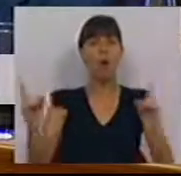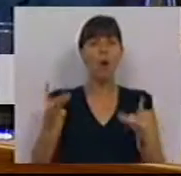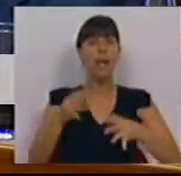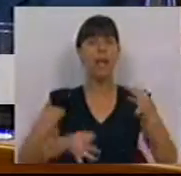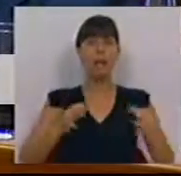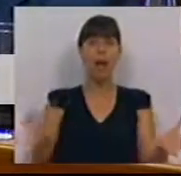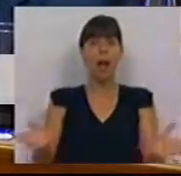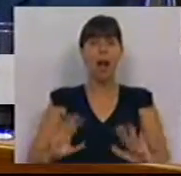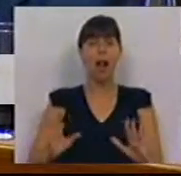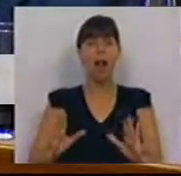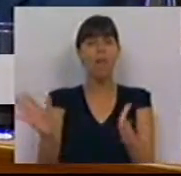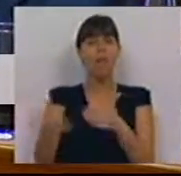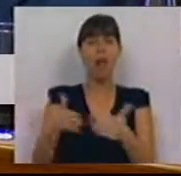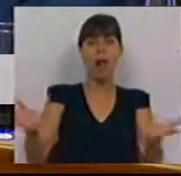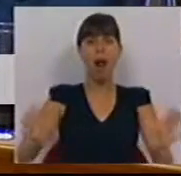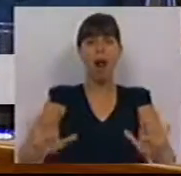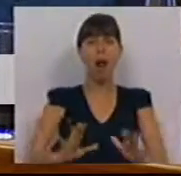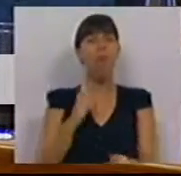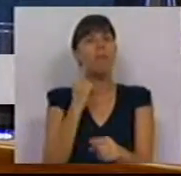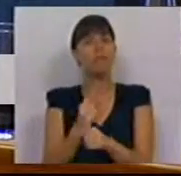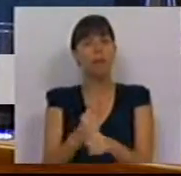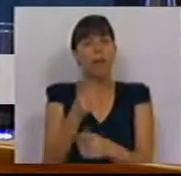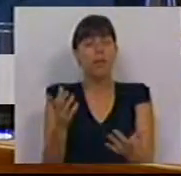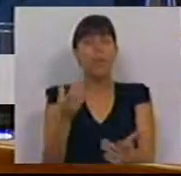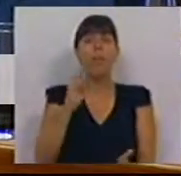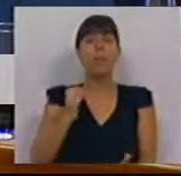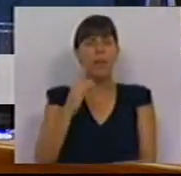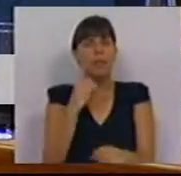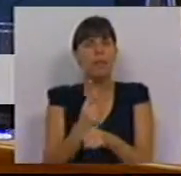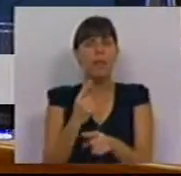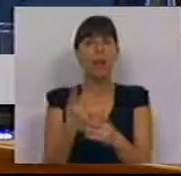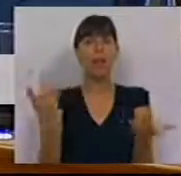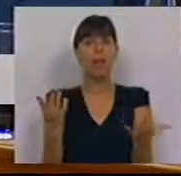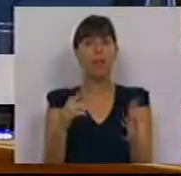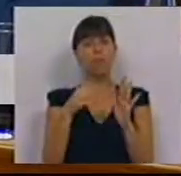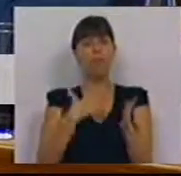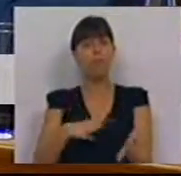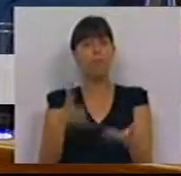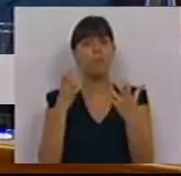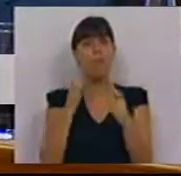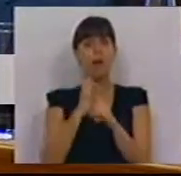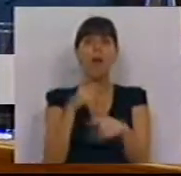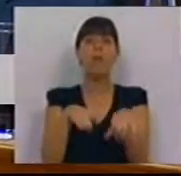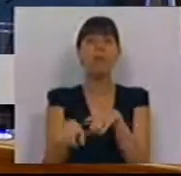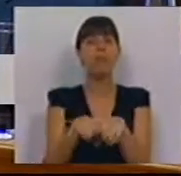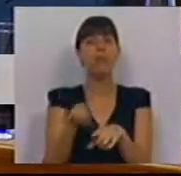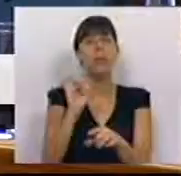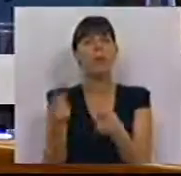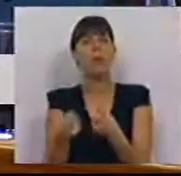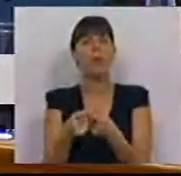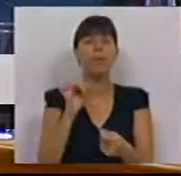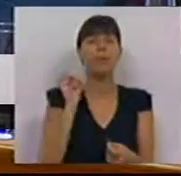tribunais não devam e mantém o PS mantém o seu querer por essa política de